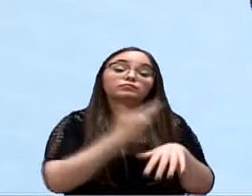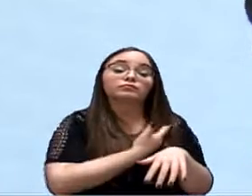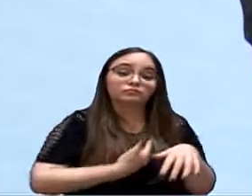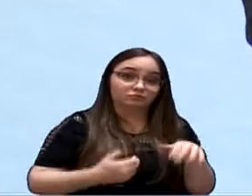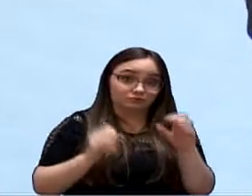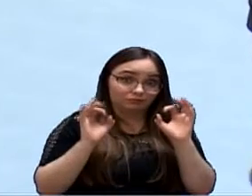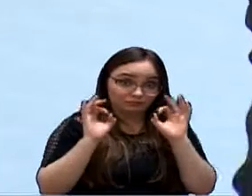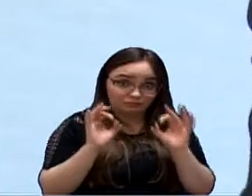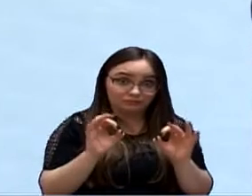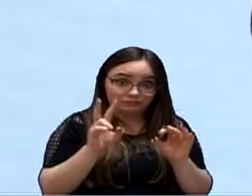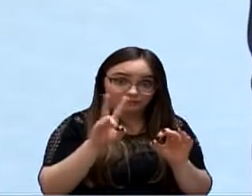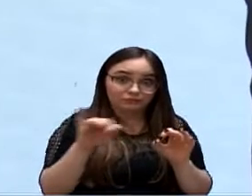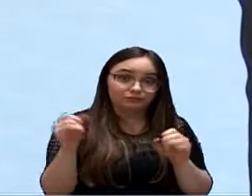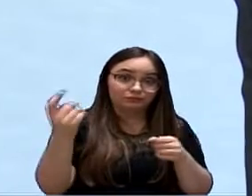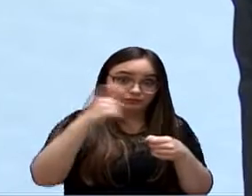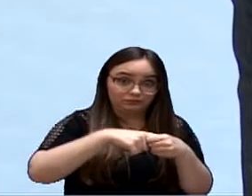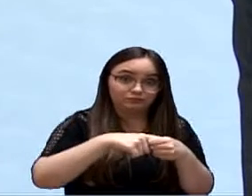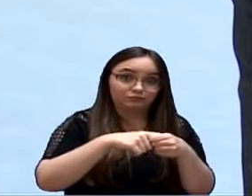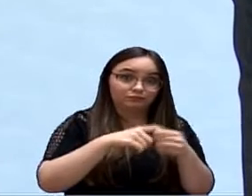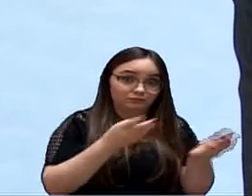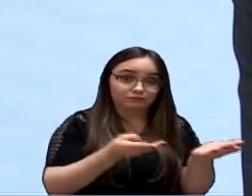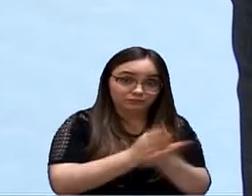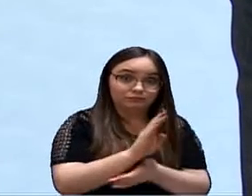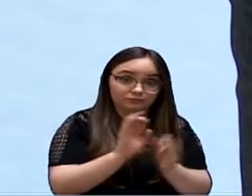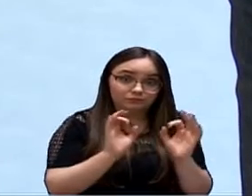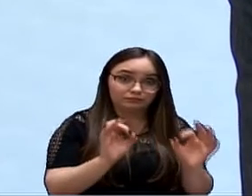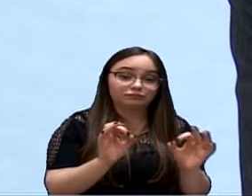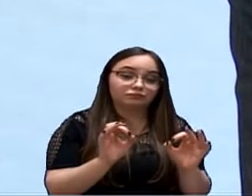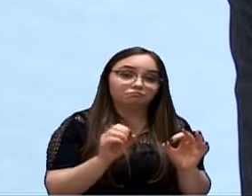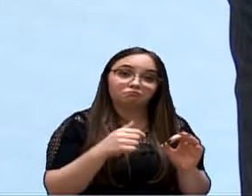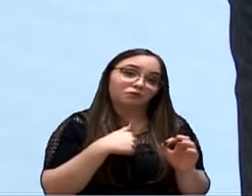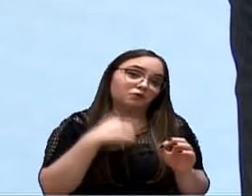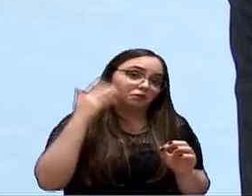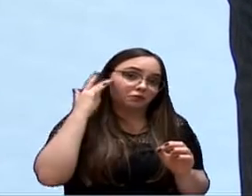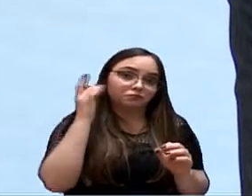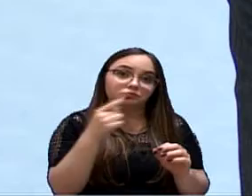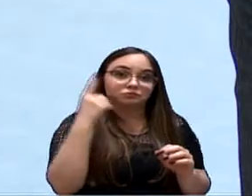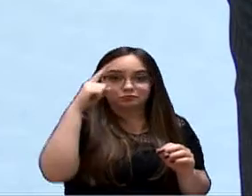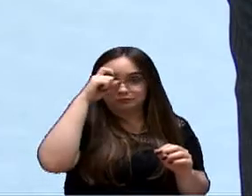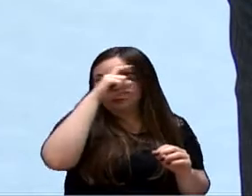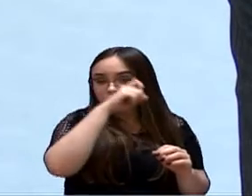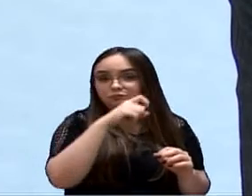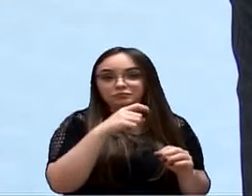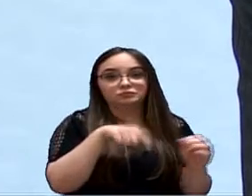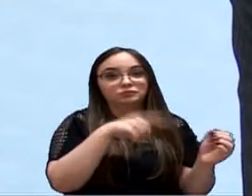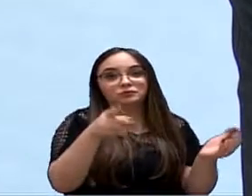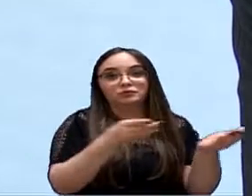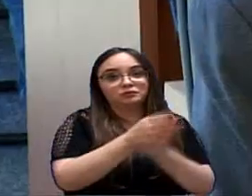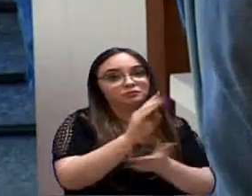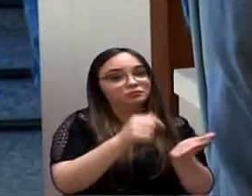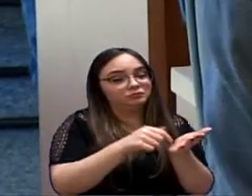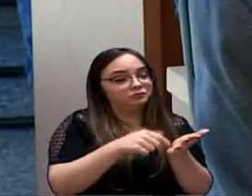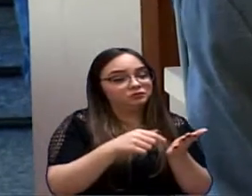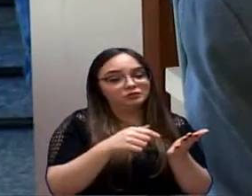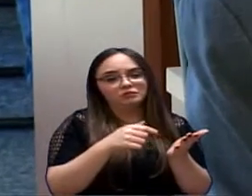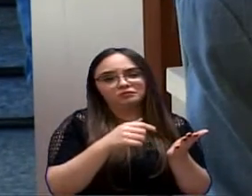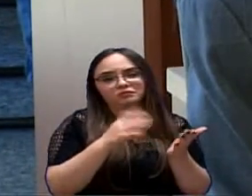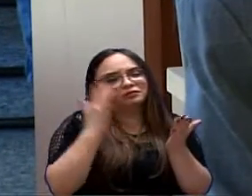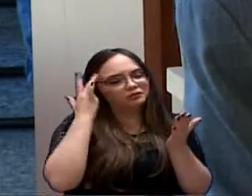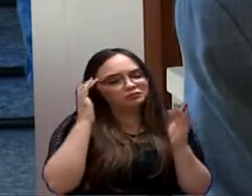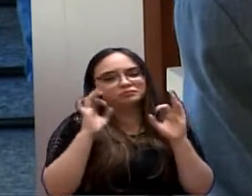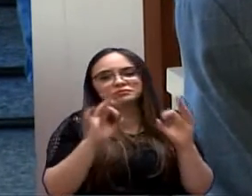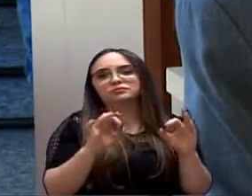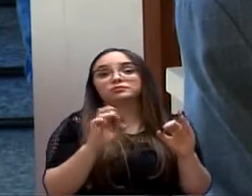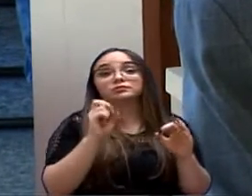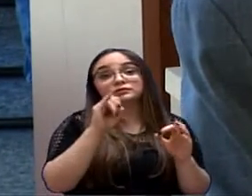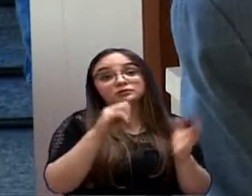garante que a base vai votar favorável ao projeto? Eu não vejo nenhuma dificuldade que nós possamos aprovar esse projeto, desde que ele